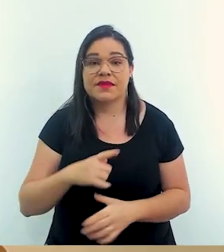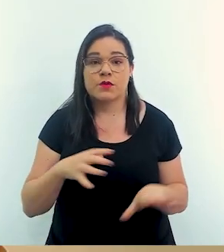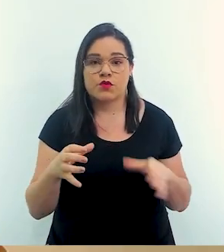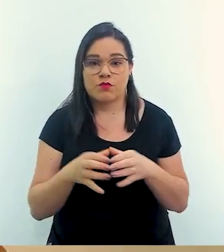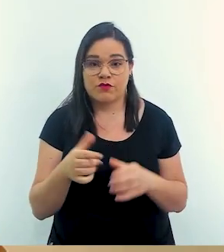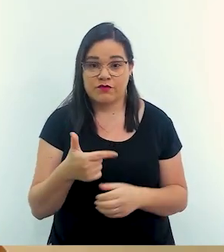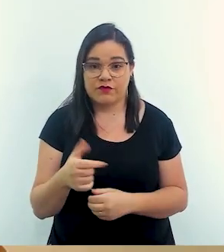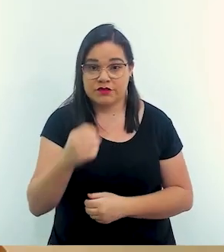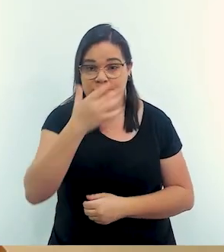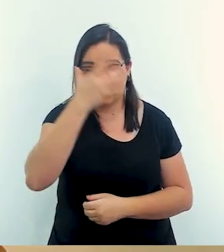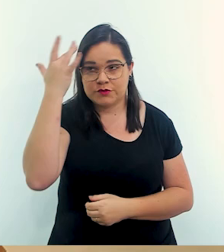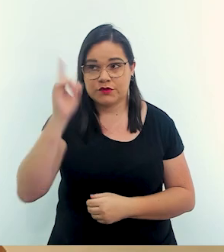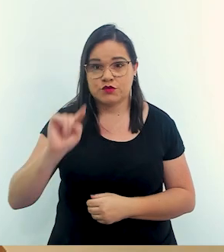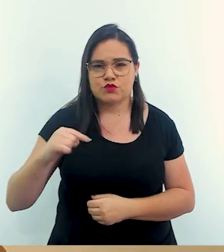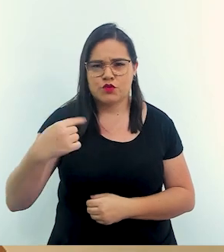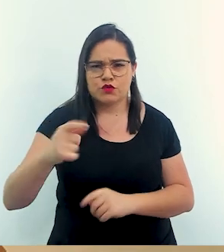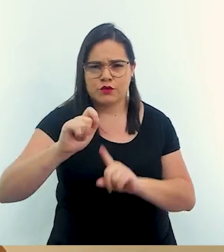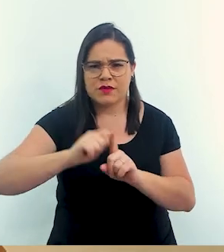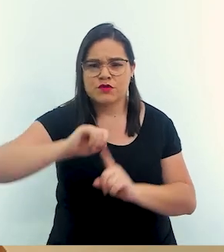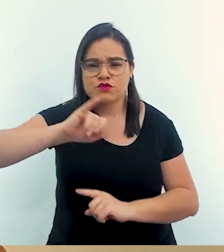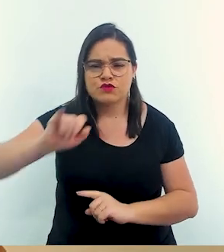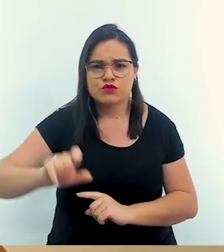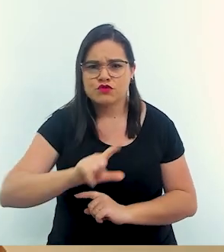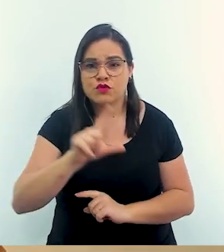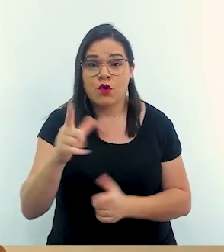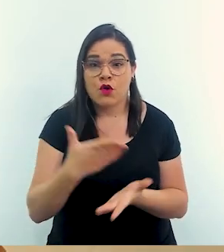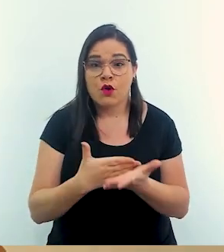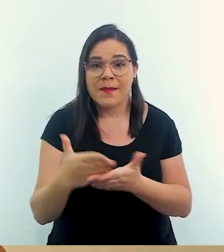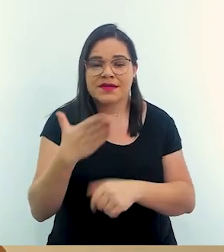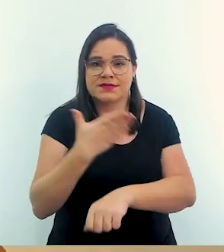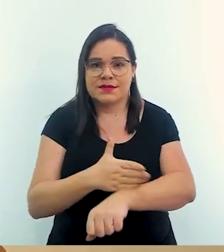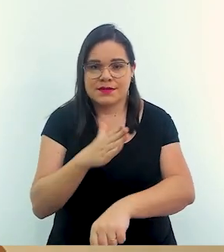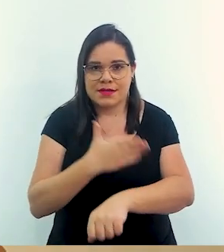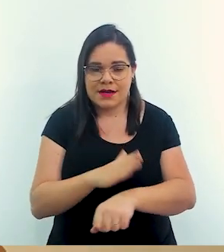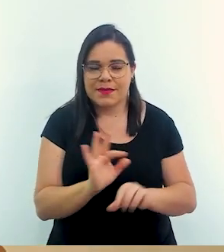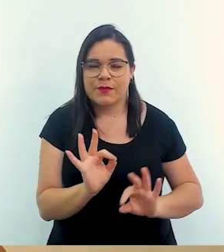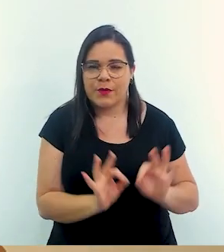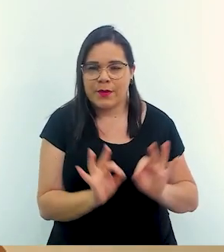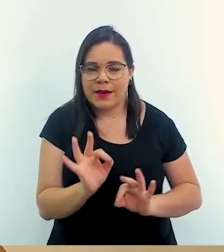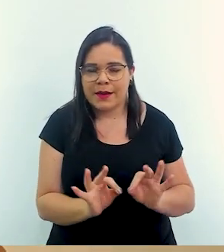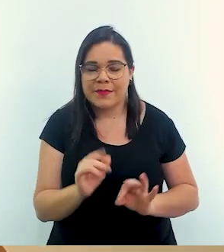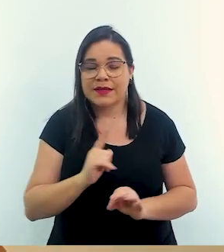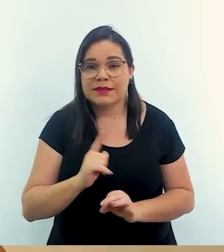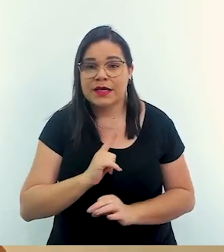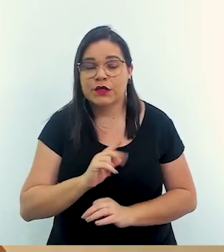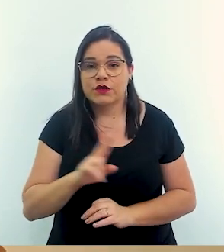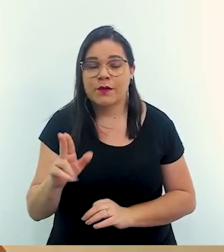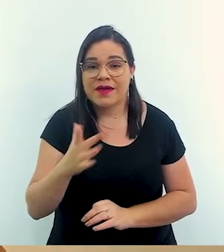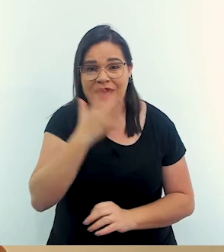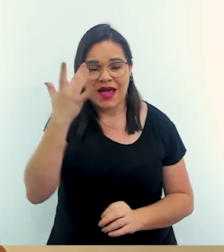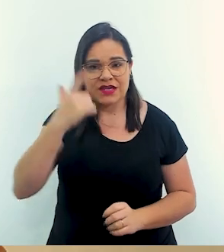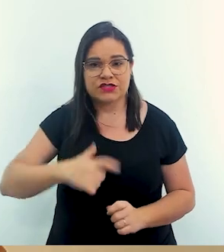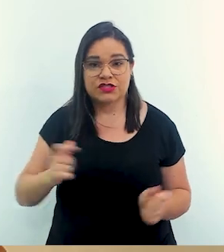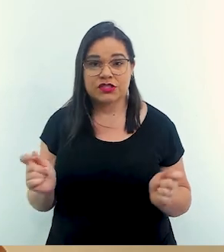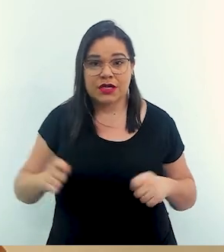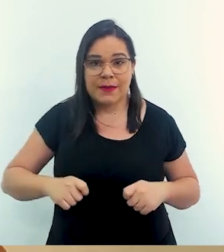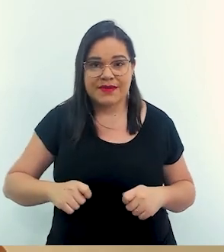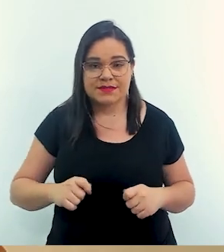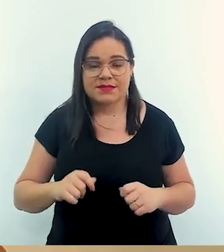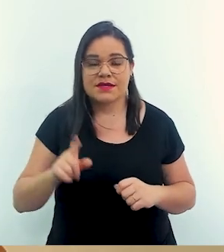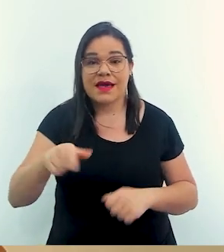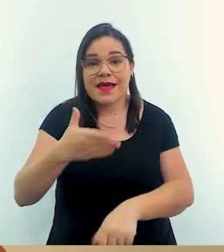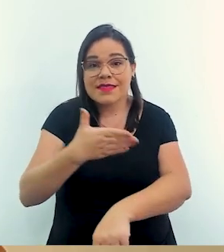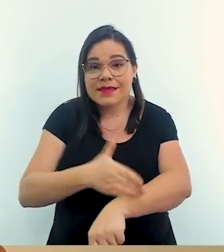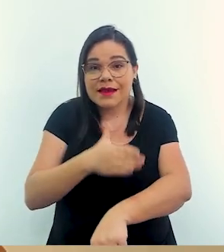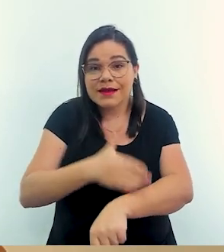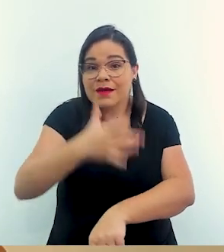conta com uma equipe de 20 pessoas e no mês que vem em julho a gente começa o treinamento que é um programa que a gente tem na ONU que chama Agente Capaz que